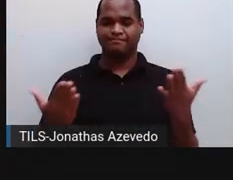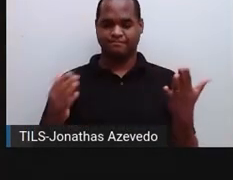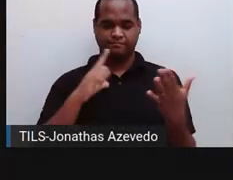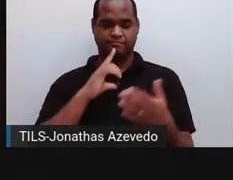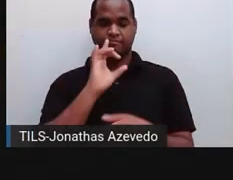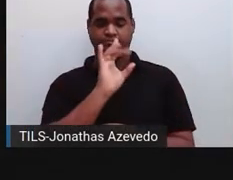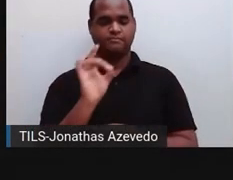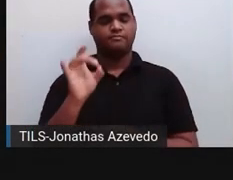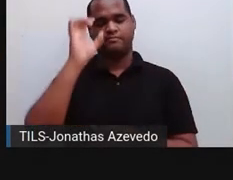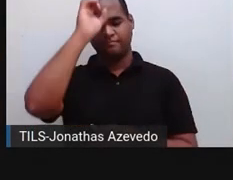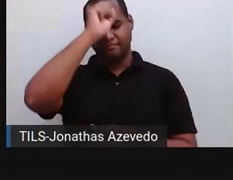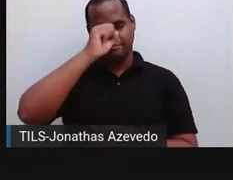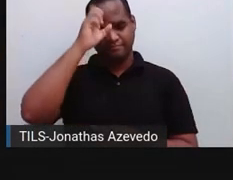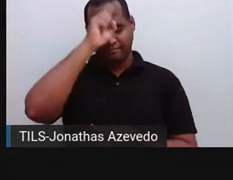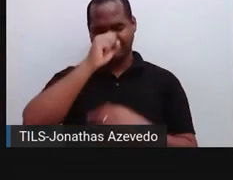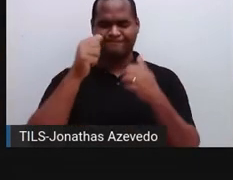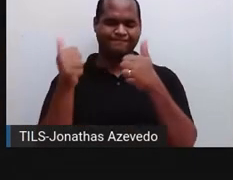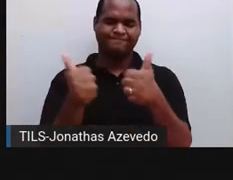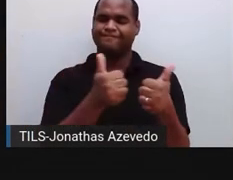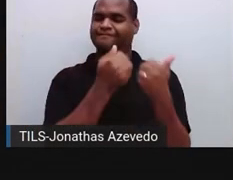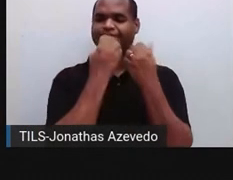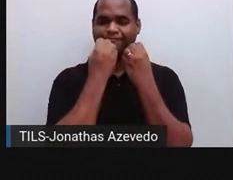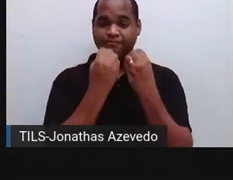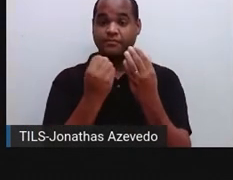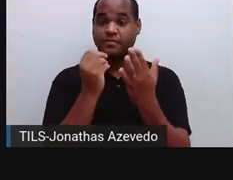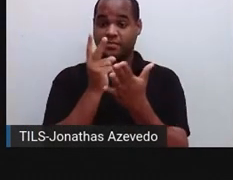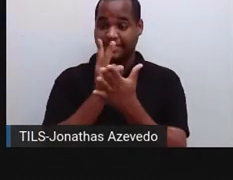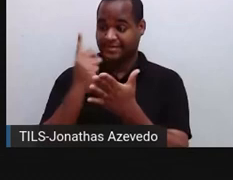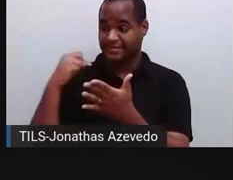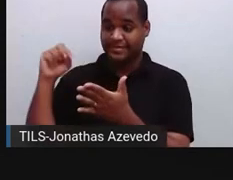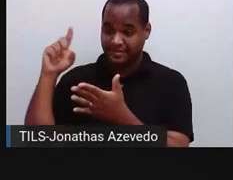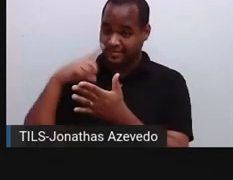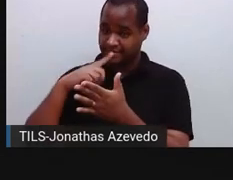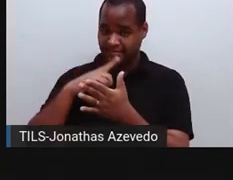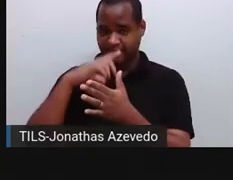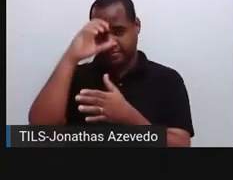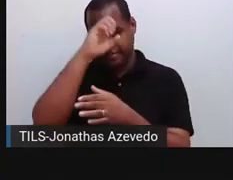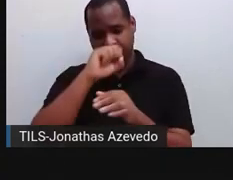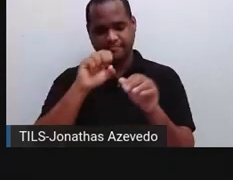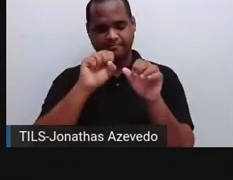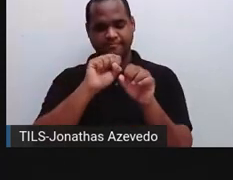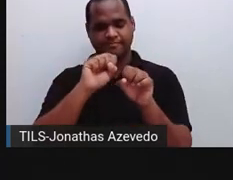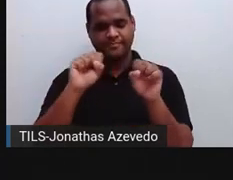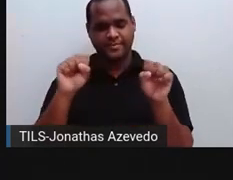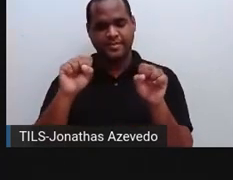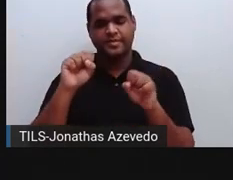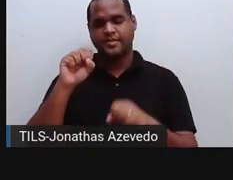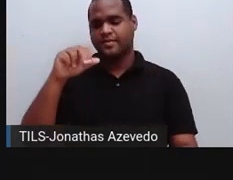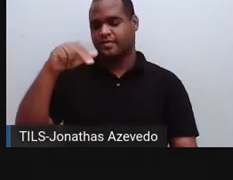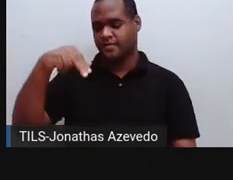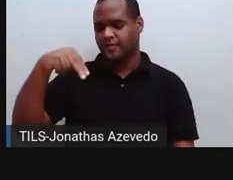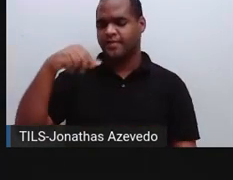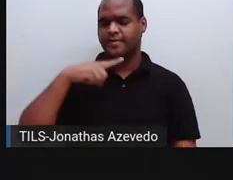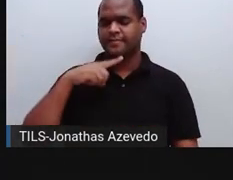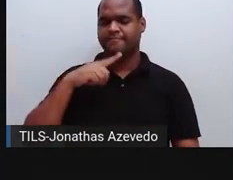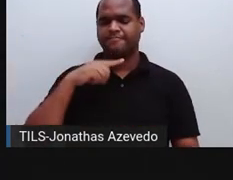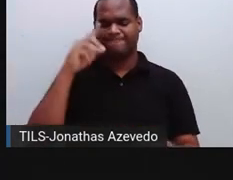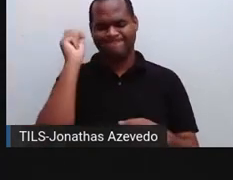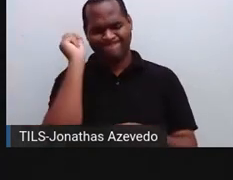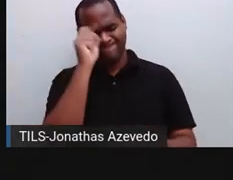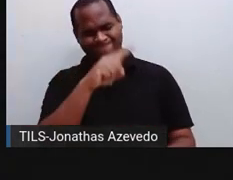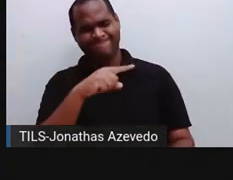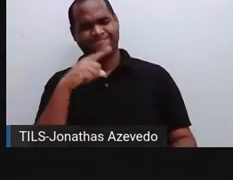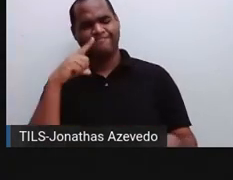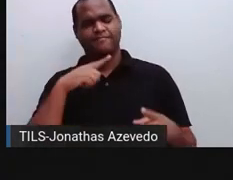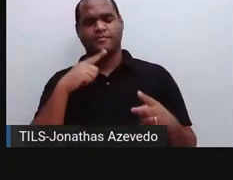tenham aprendido bastante hoje, né? Então, hoje foi a continuação da aula anterior, que foi sobre o sistema nervoso, que um sistema muito complexo, né? Até